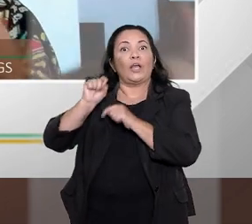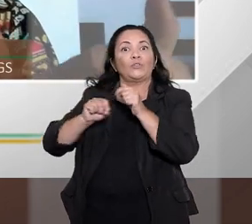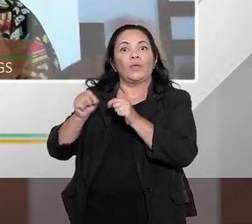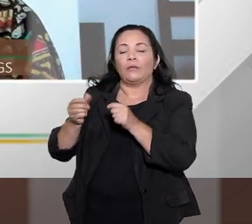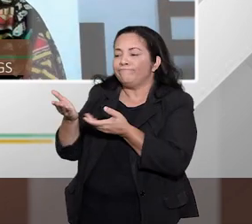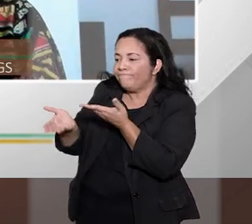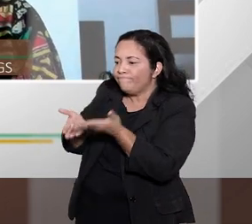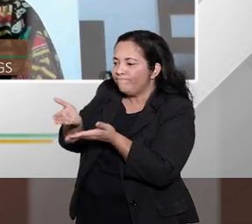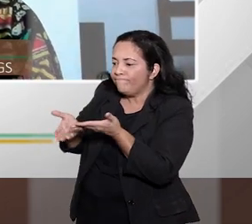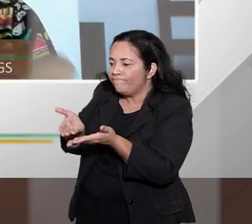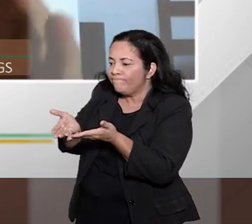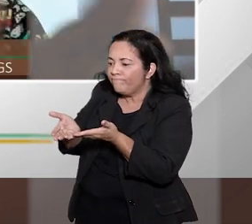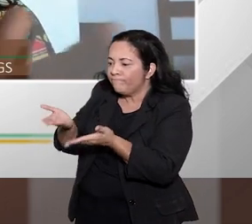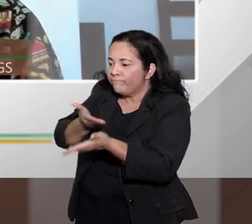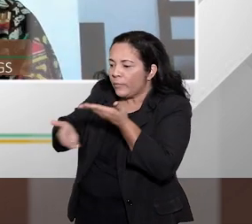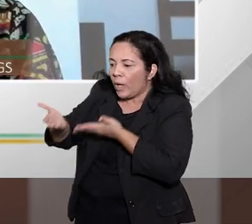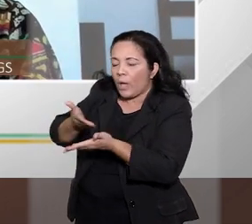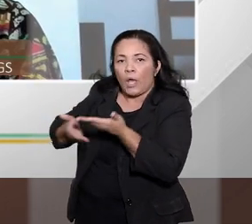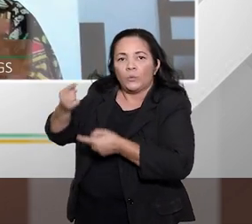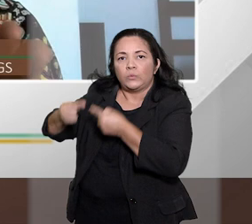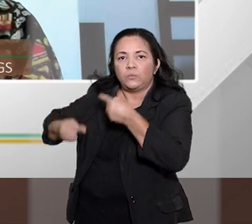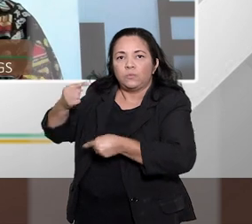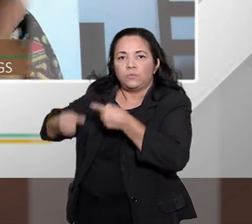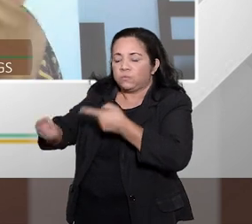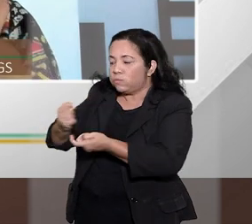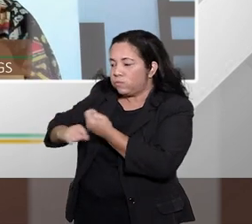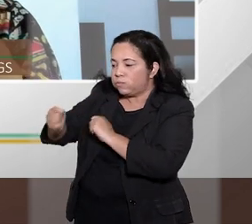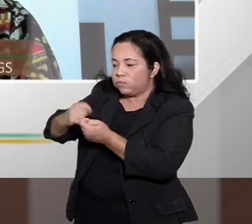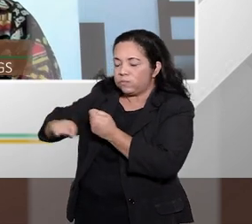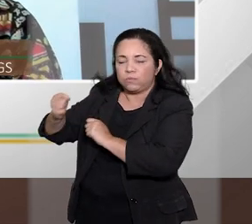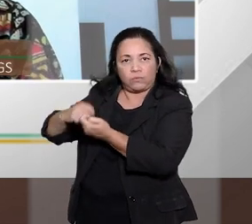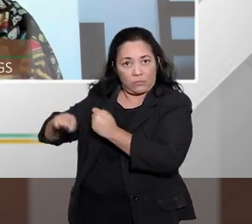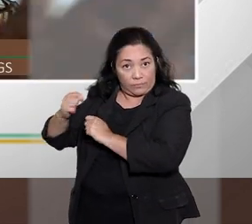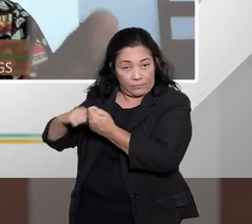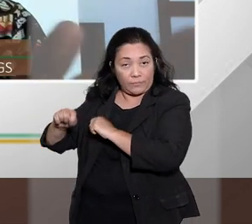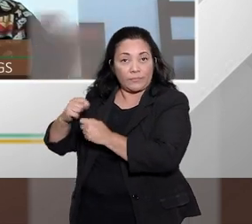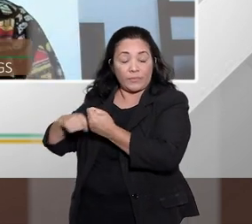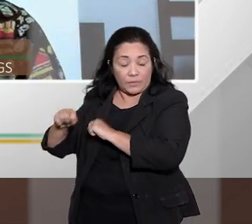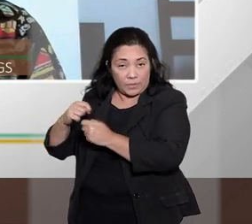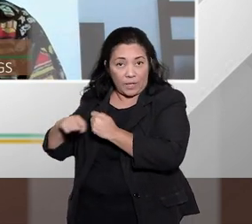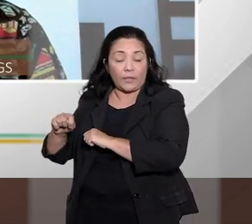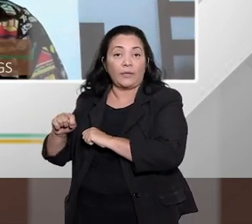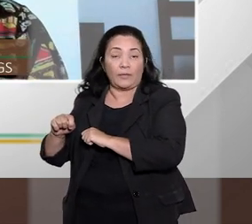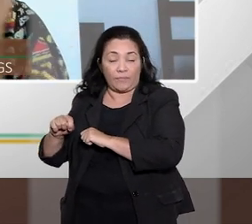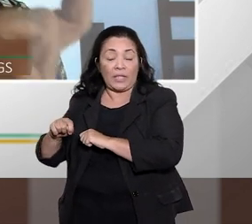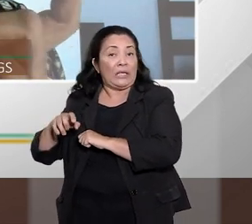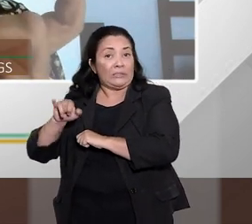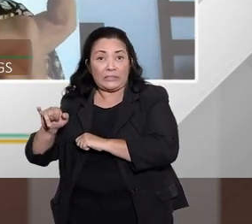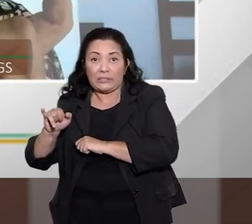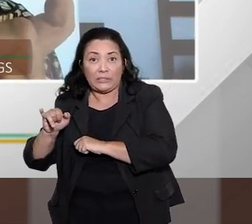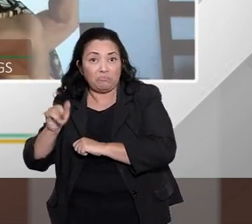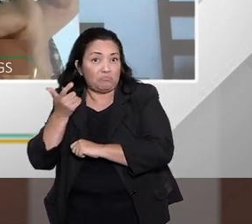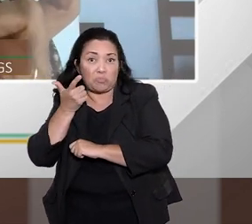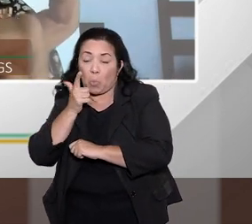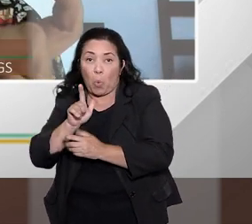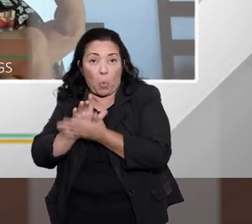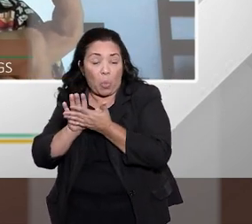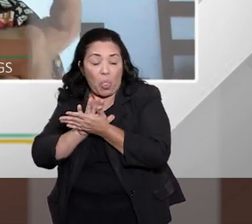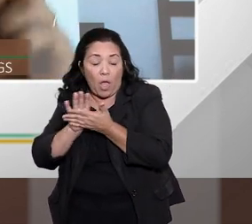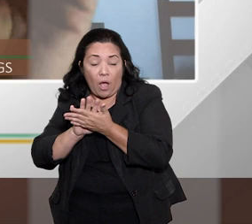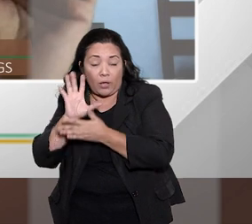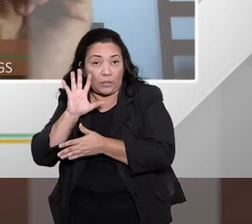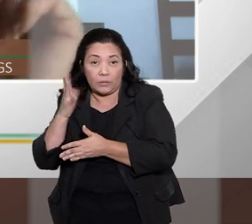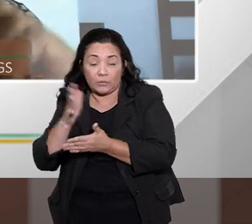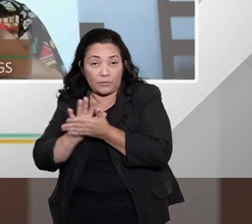pagamento uma audiência global entre um consumidor e todos seus credores se não conseguir aí